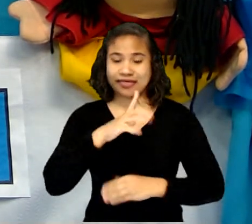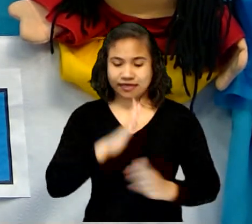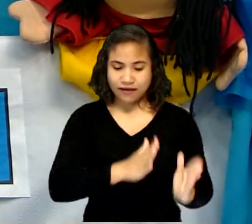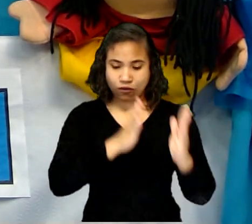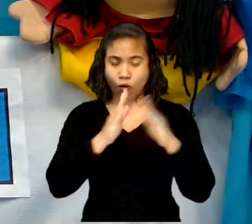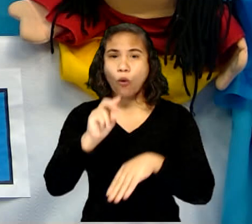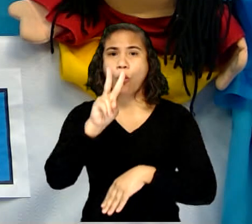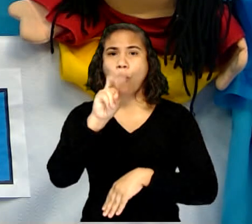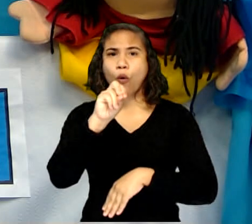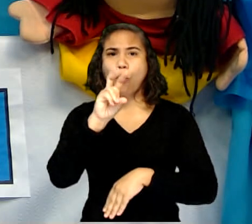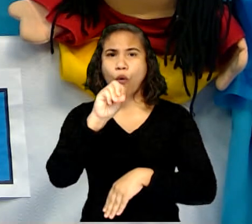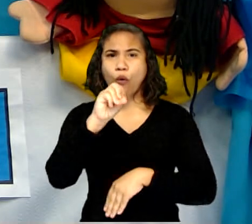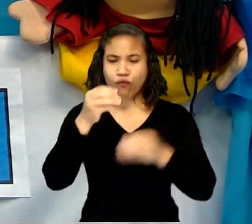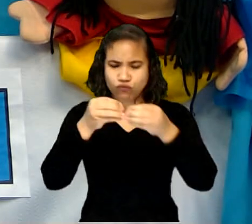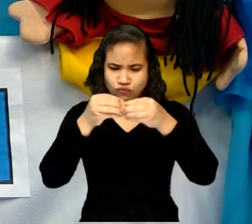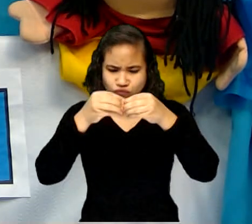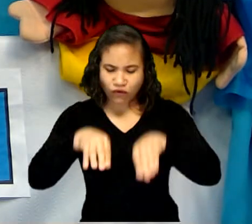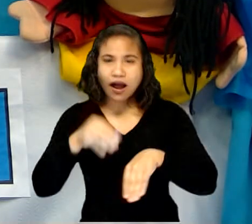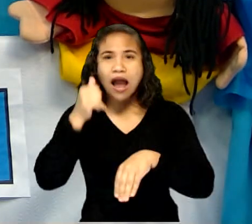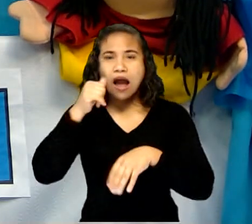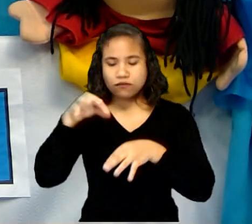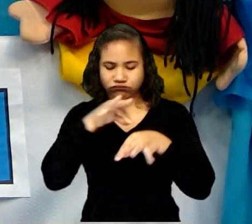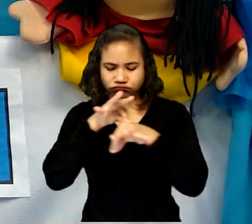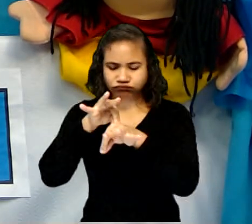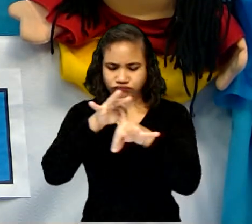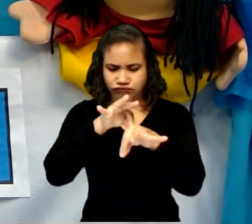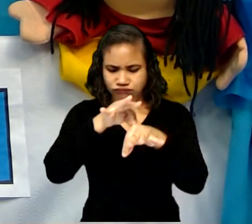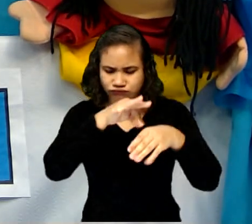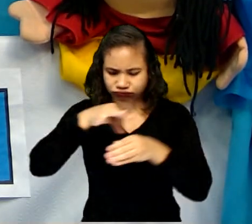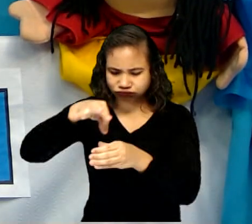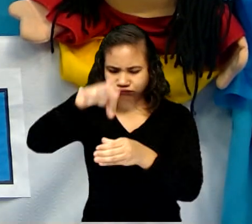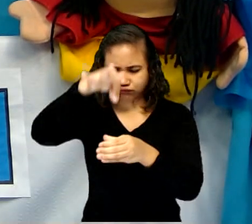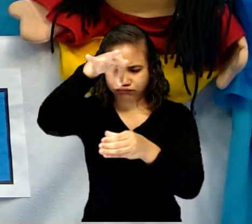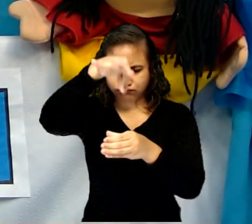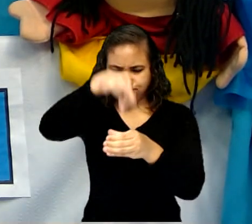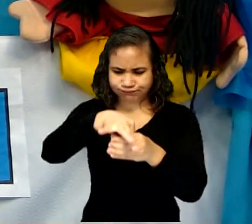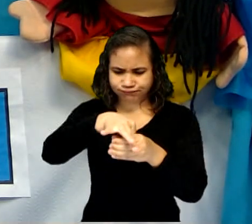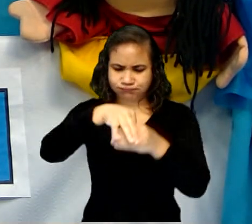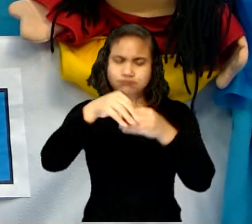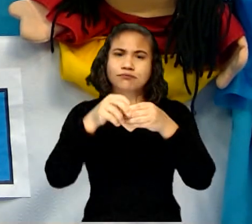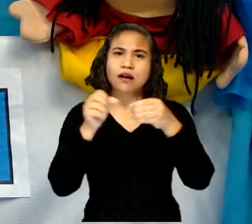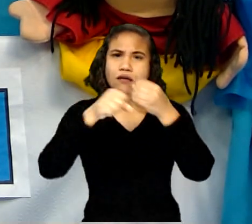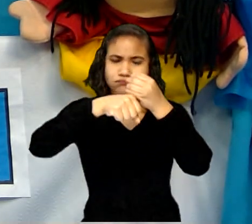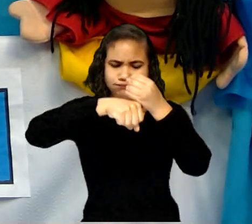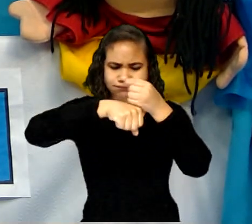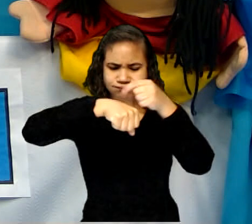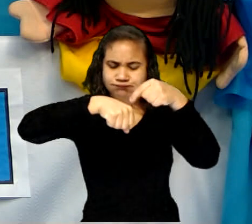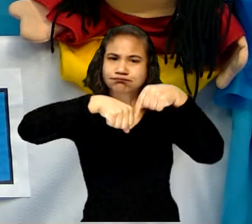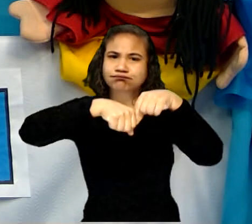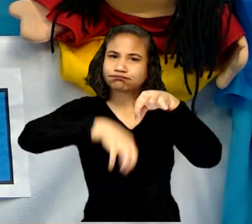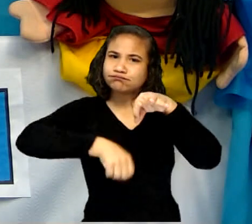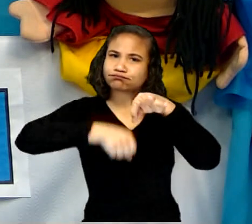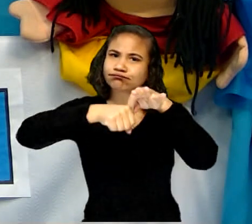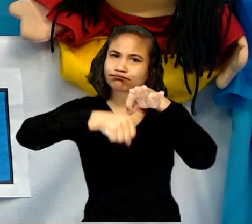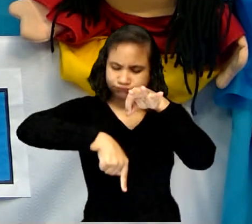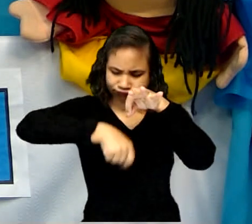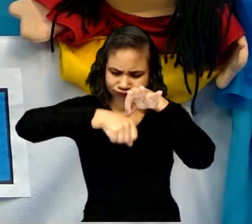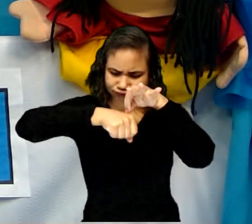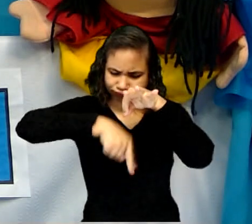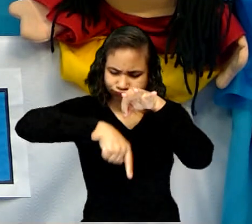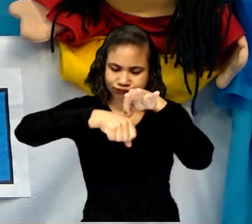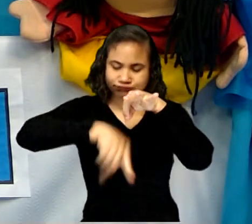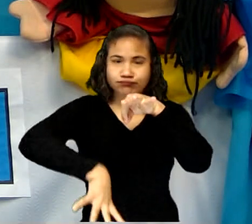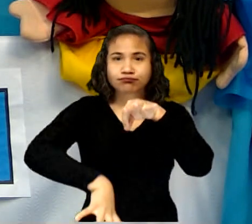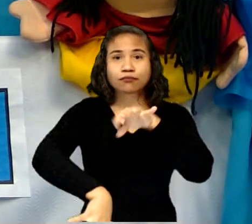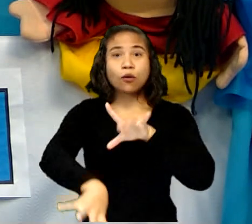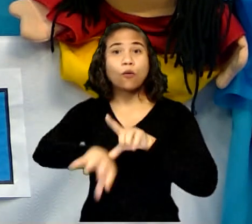ovo, onde a fêmea deposita os ovos no recipiente com água. E esses ovos se transformam em larvas, que se alimentam